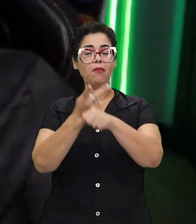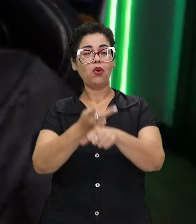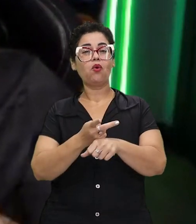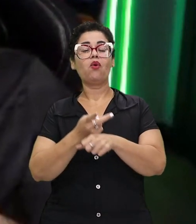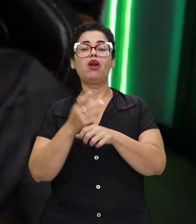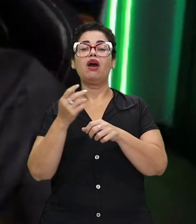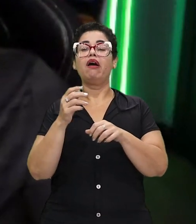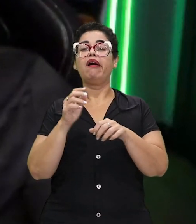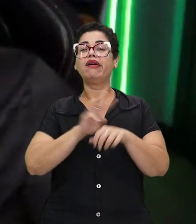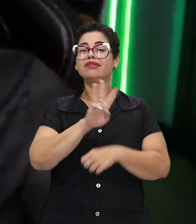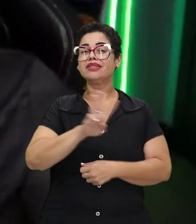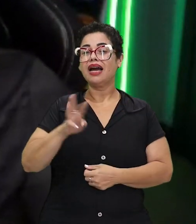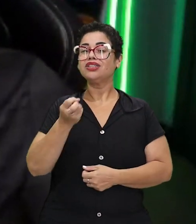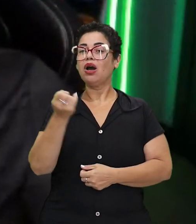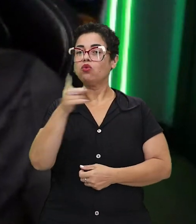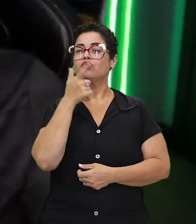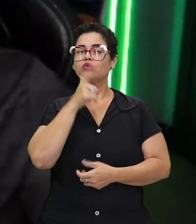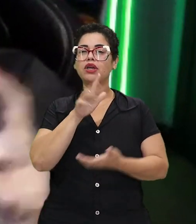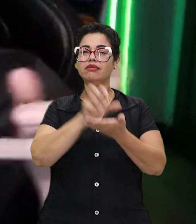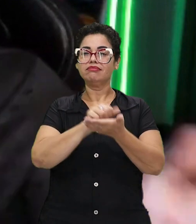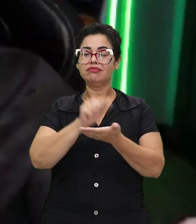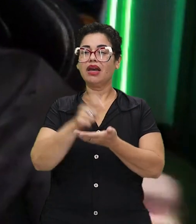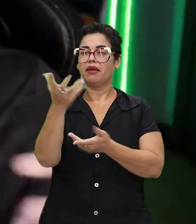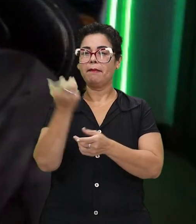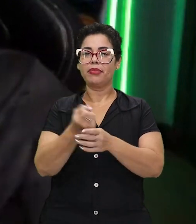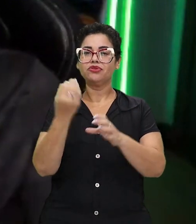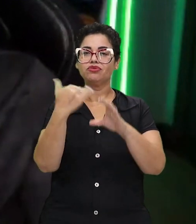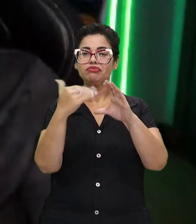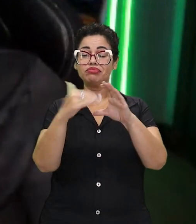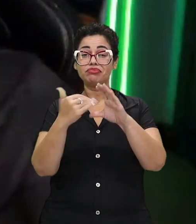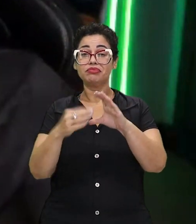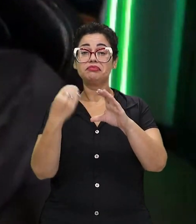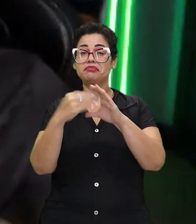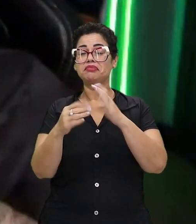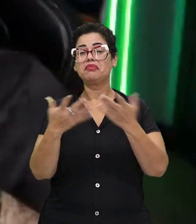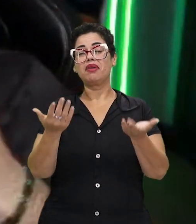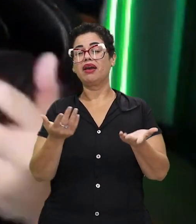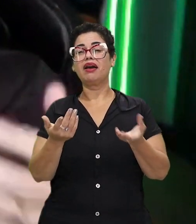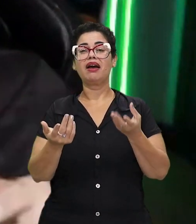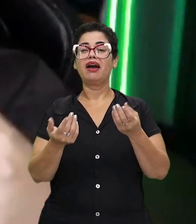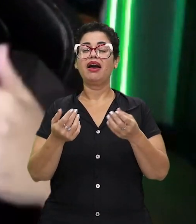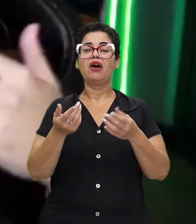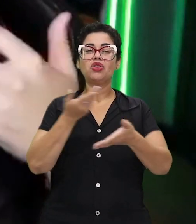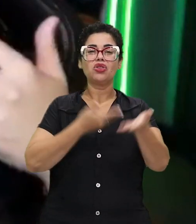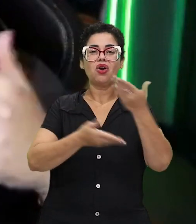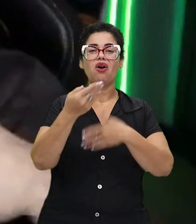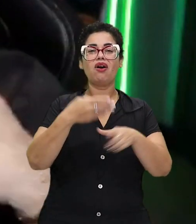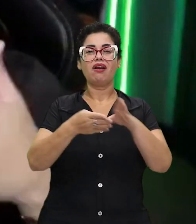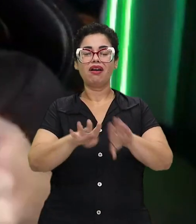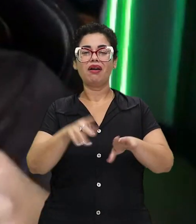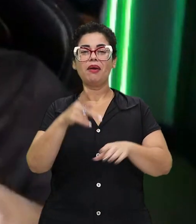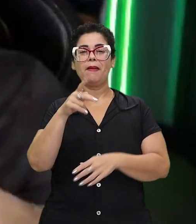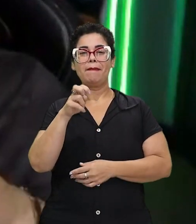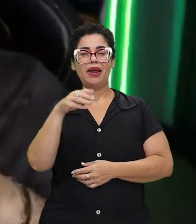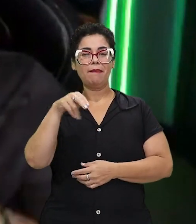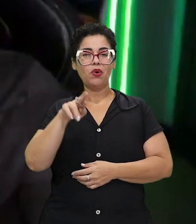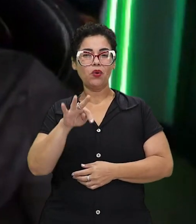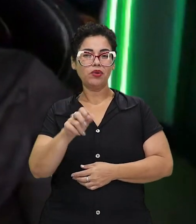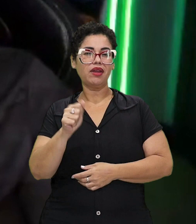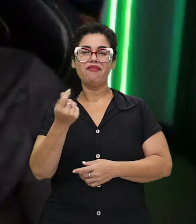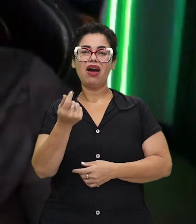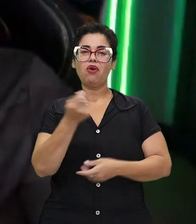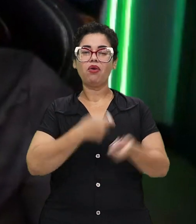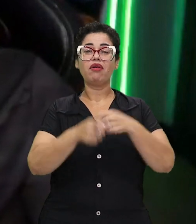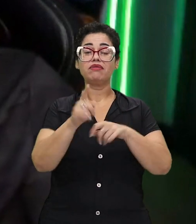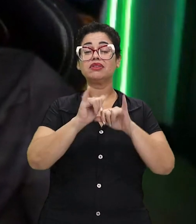marcas vão te procurar. Tem alguns sites também que você consegue cadastrar. E aí, eles mandam, sei lá, seja permuta ou seja um valor